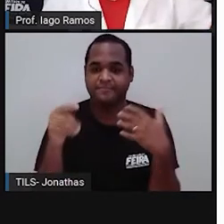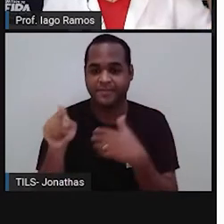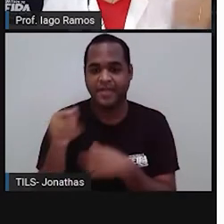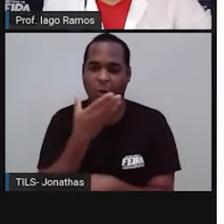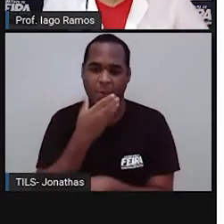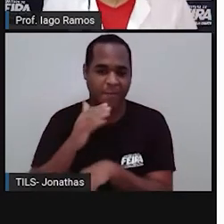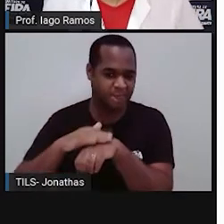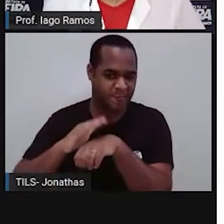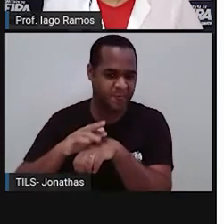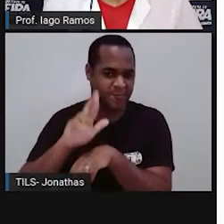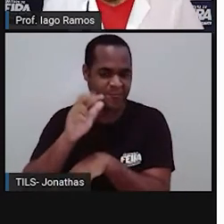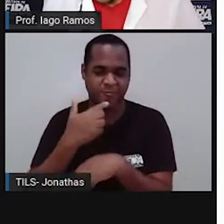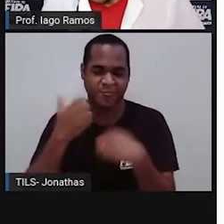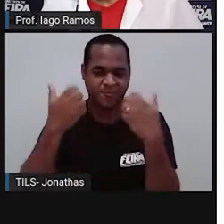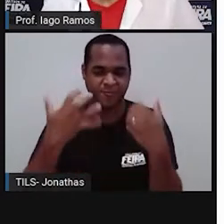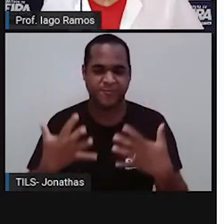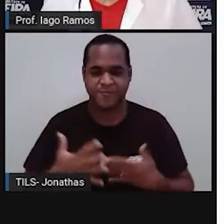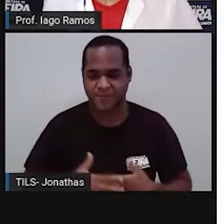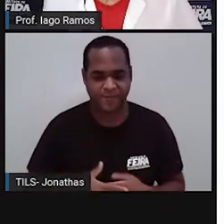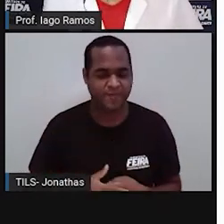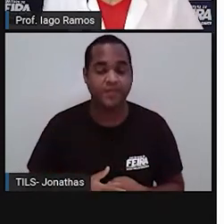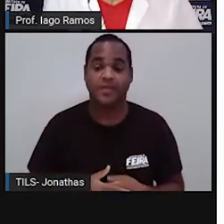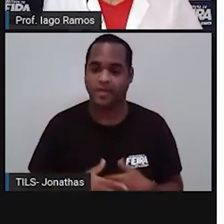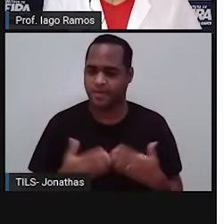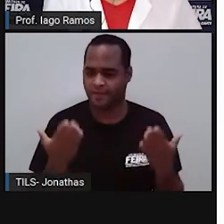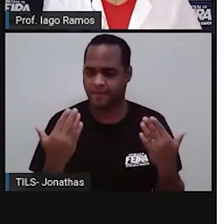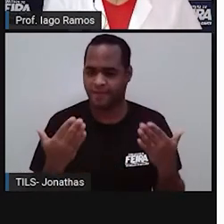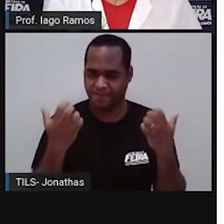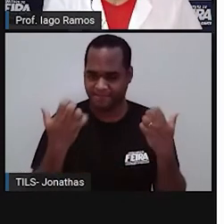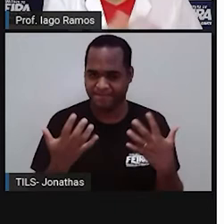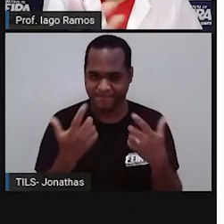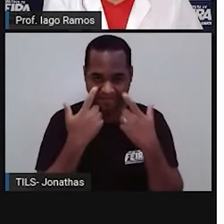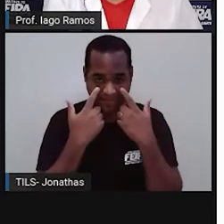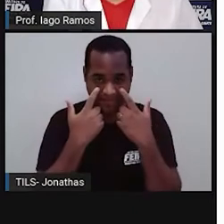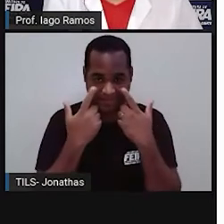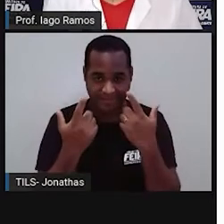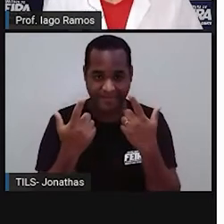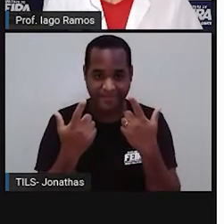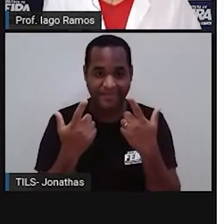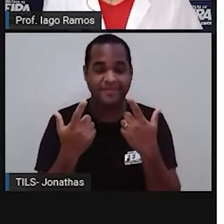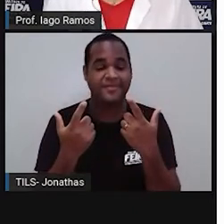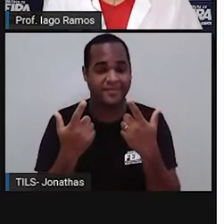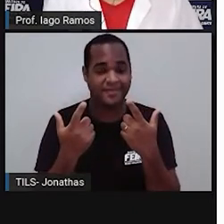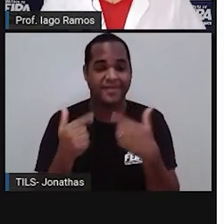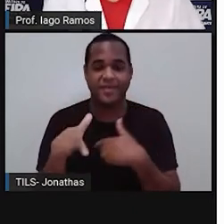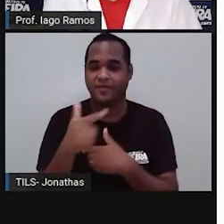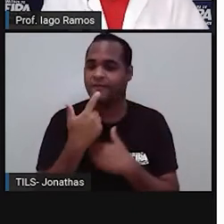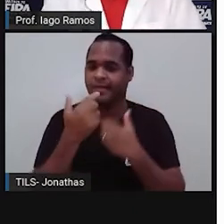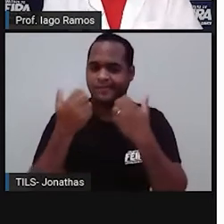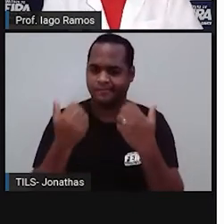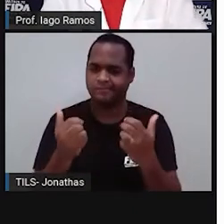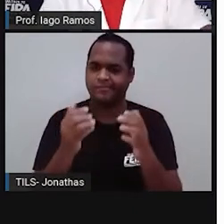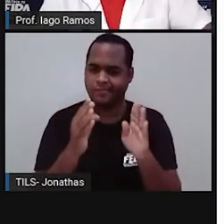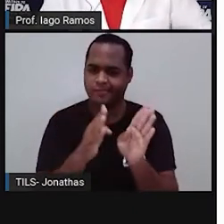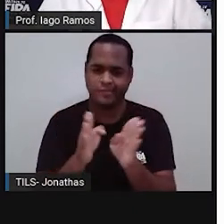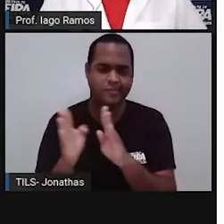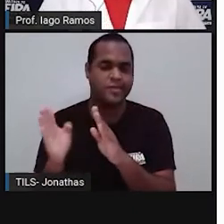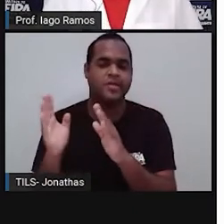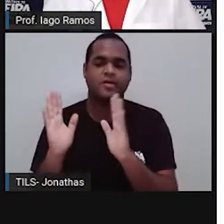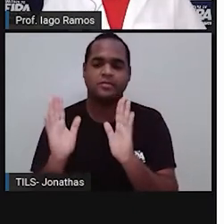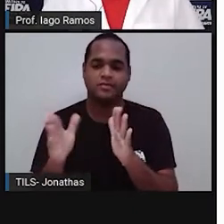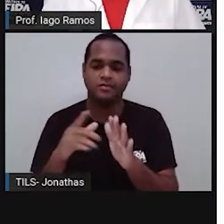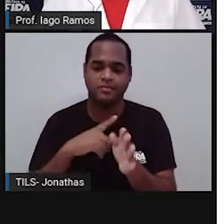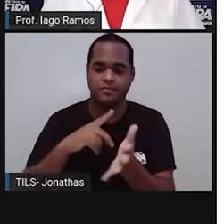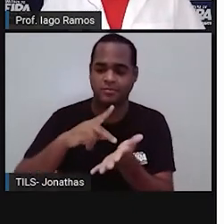quando ele disse isso, tá? Então, vem comigo, olha só. Acabamos de falar, né? A